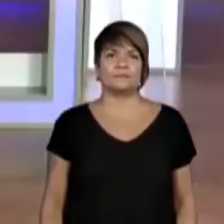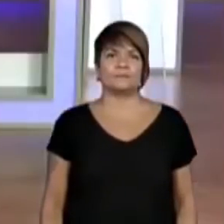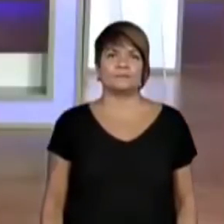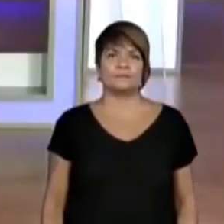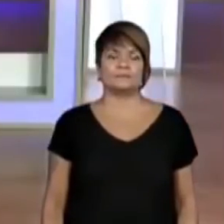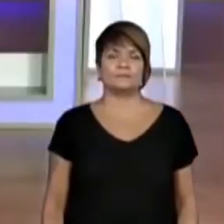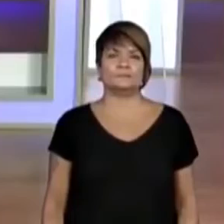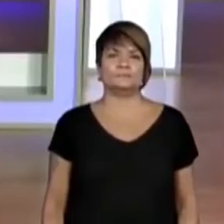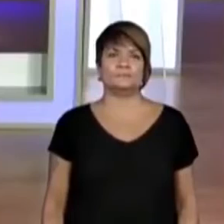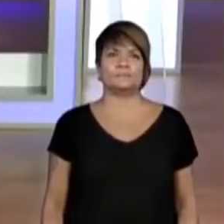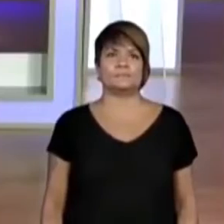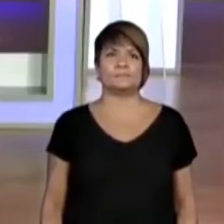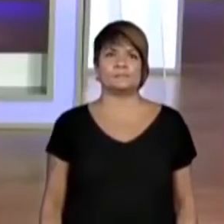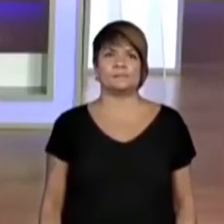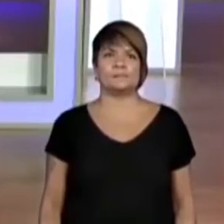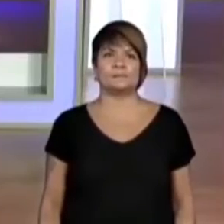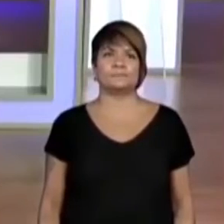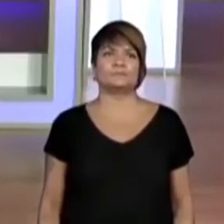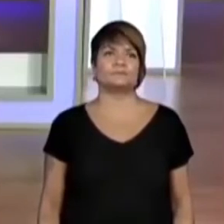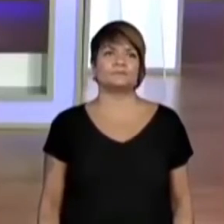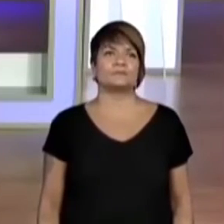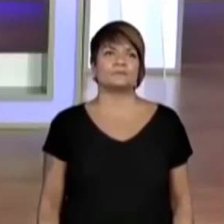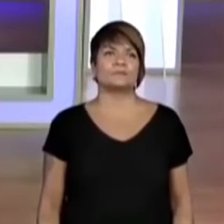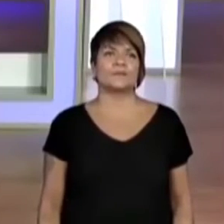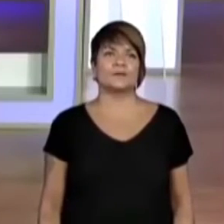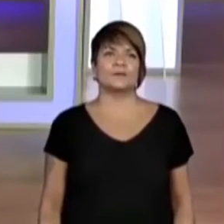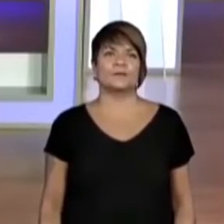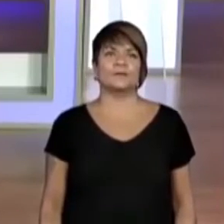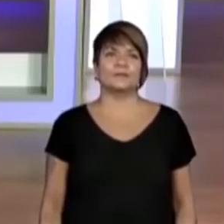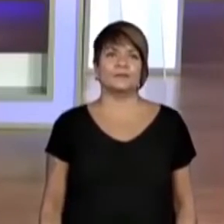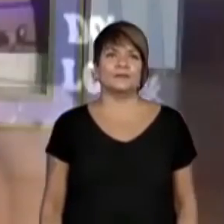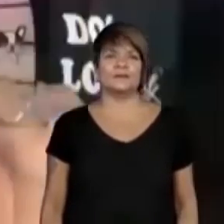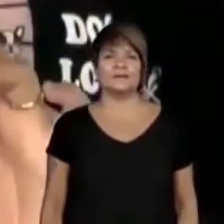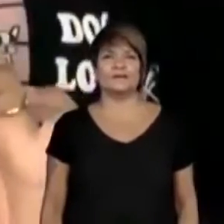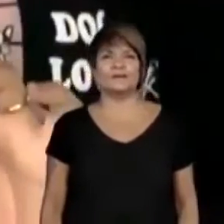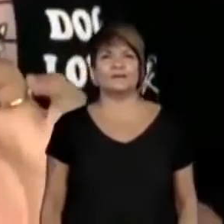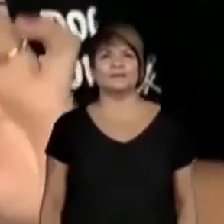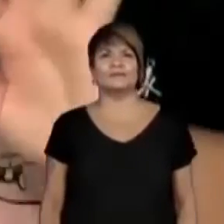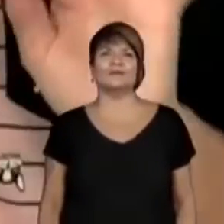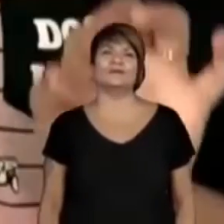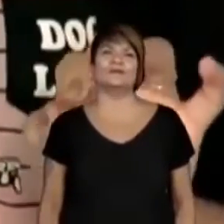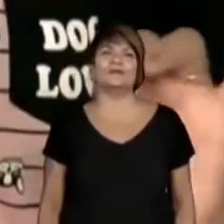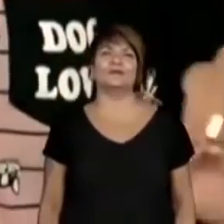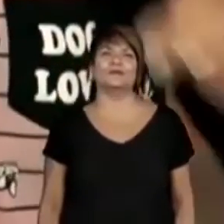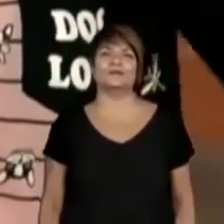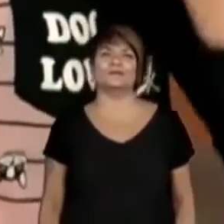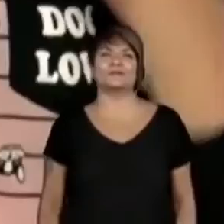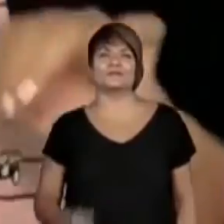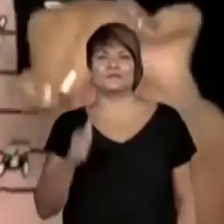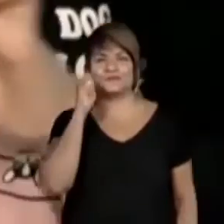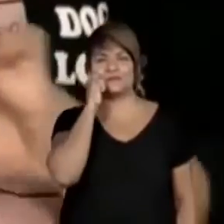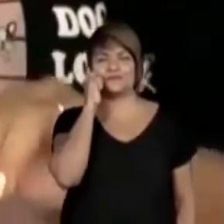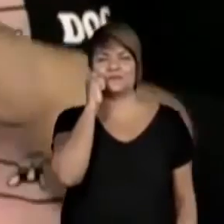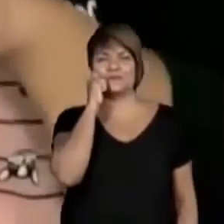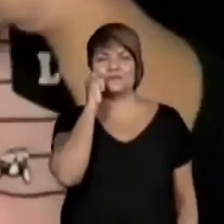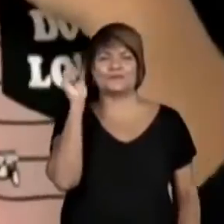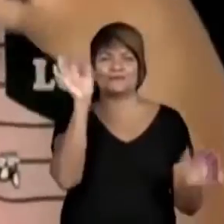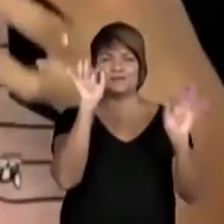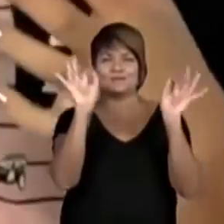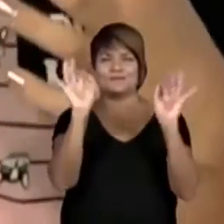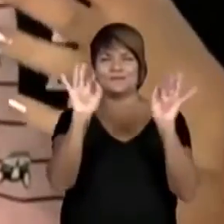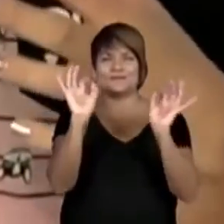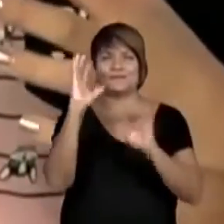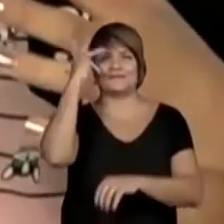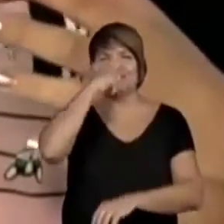Está pronta a minha. Então, todas as informações que o texto trouxe, desde o título, os materiais